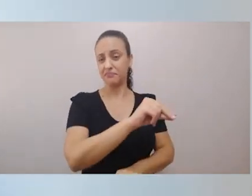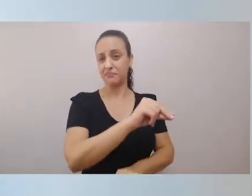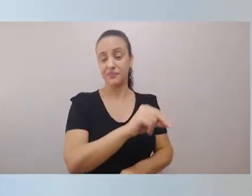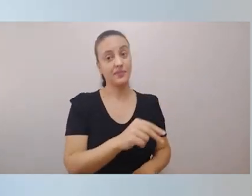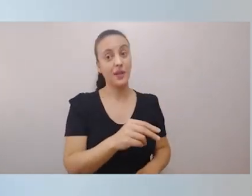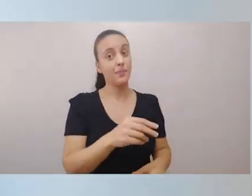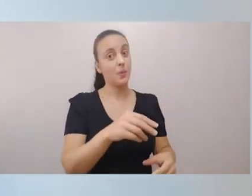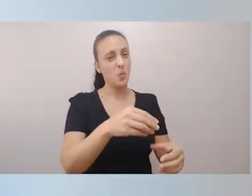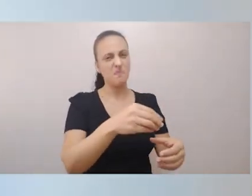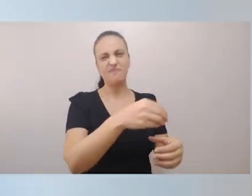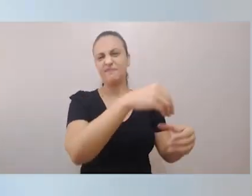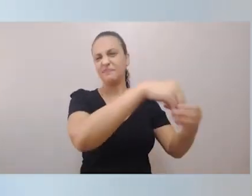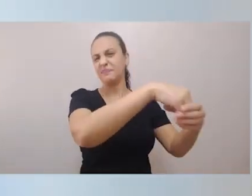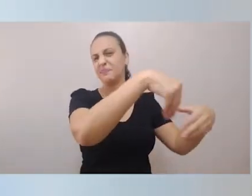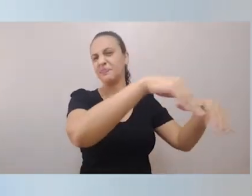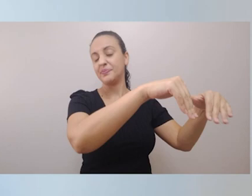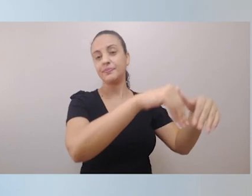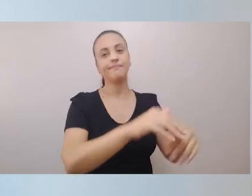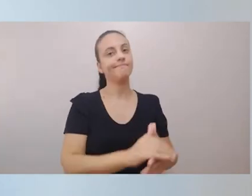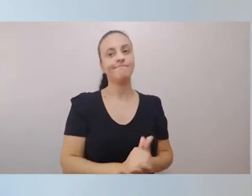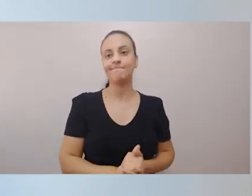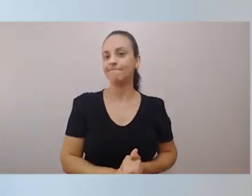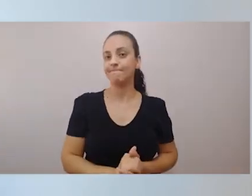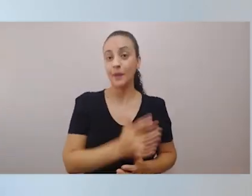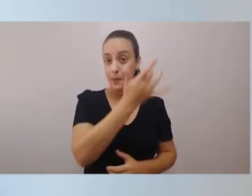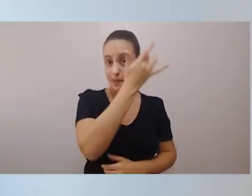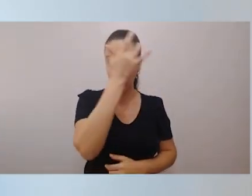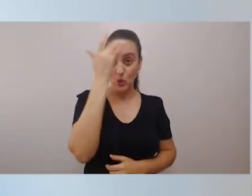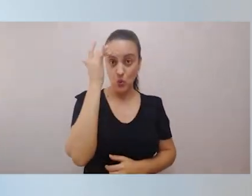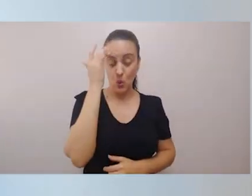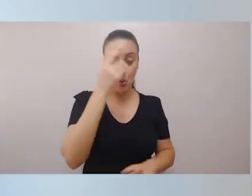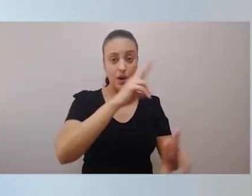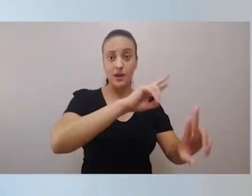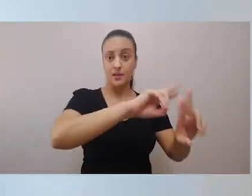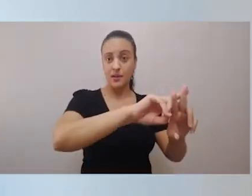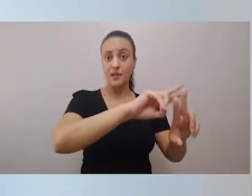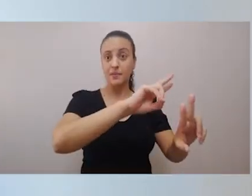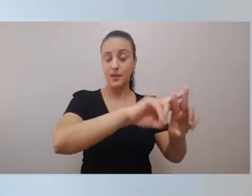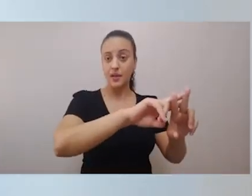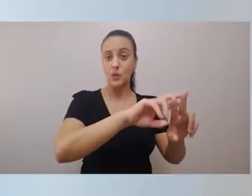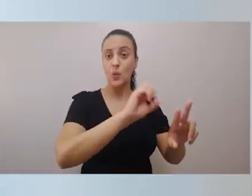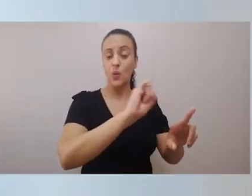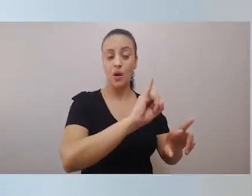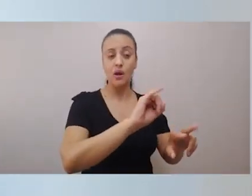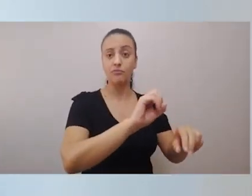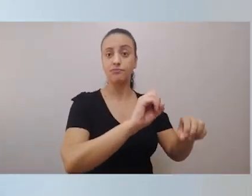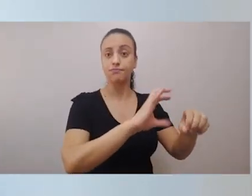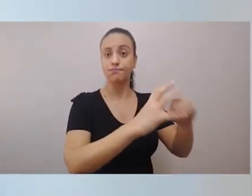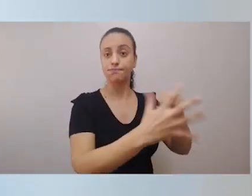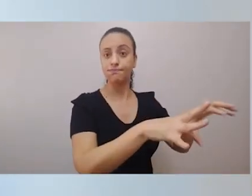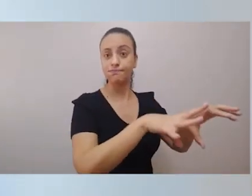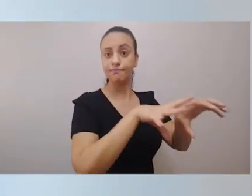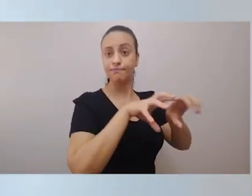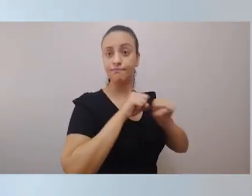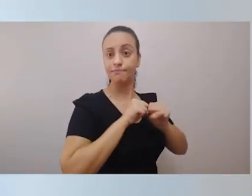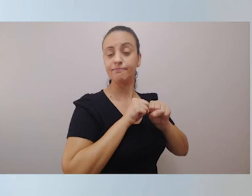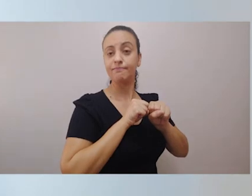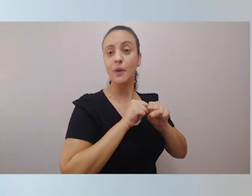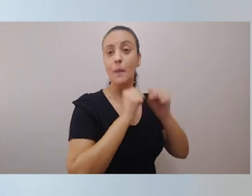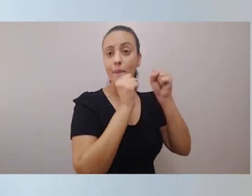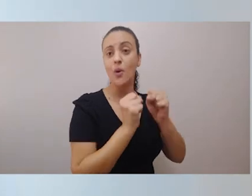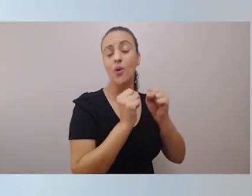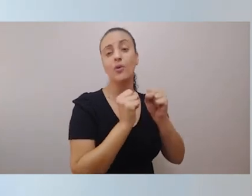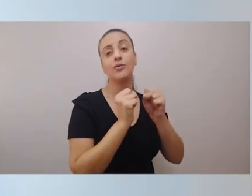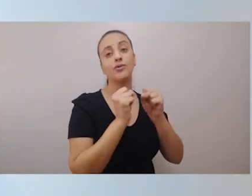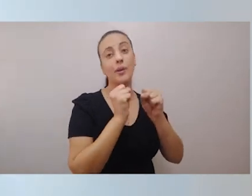Uma pessoa encarcerada tem mais tendência de precisar de imunidade de saúde, porque já tem